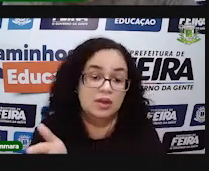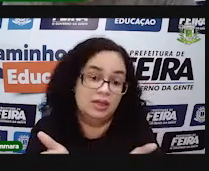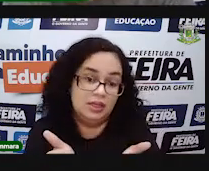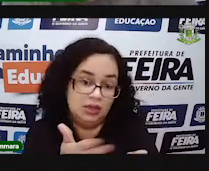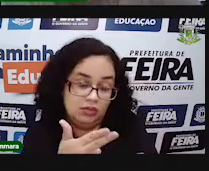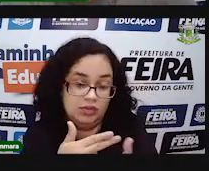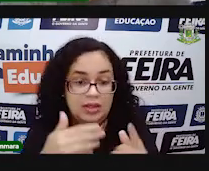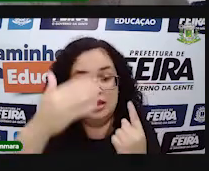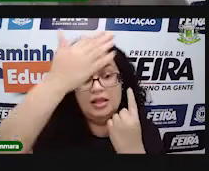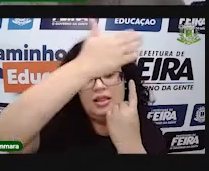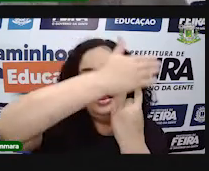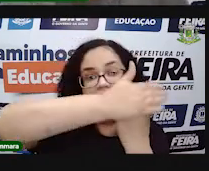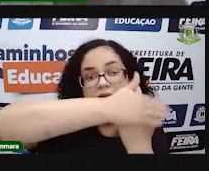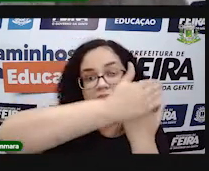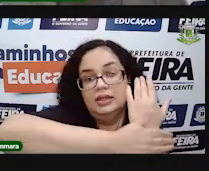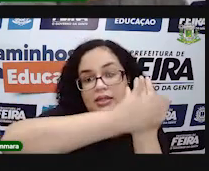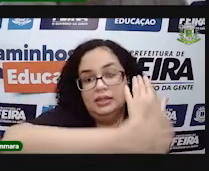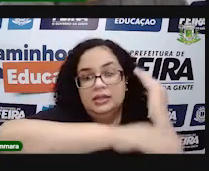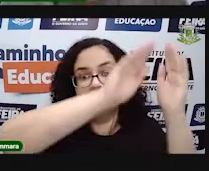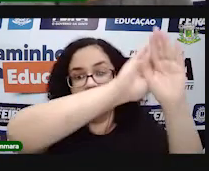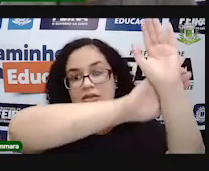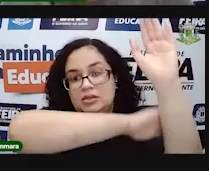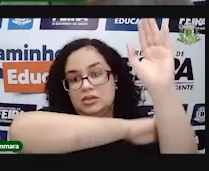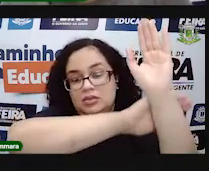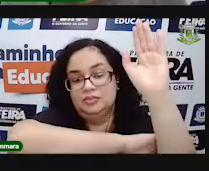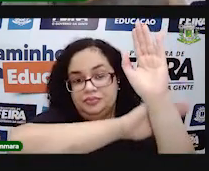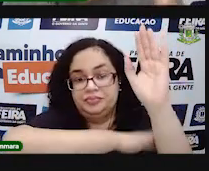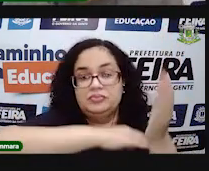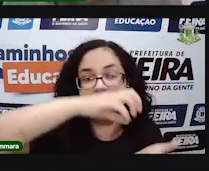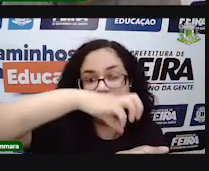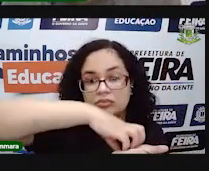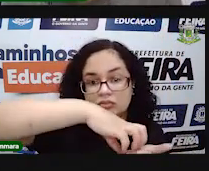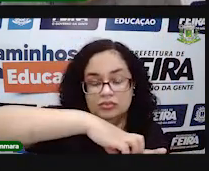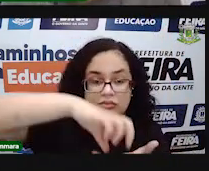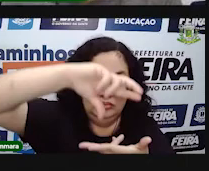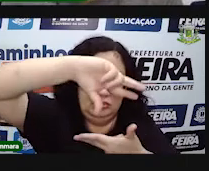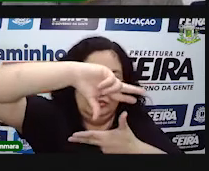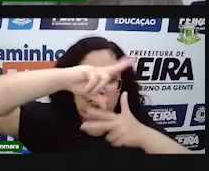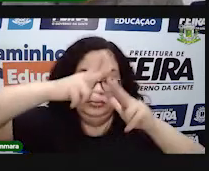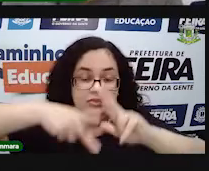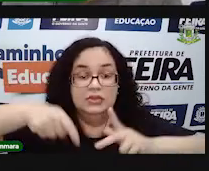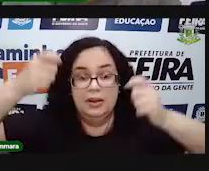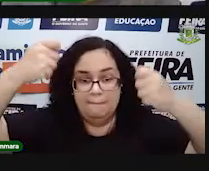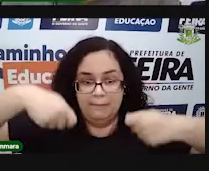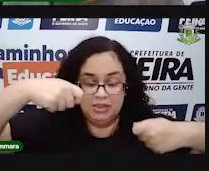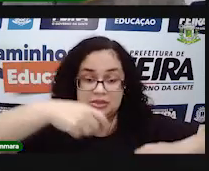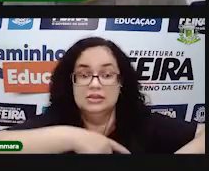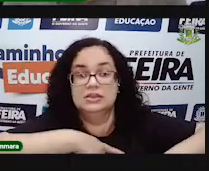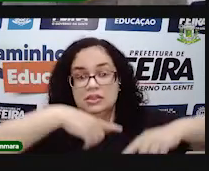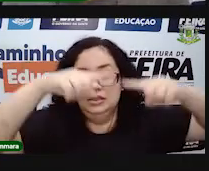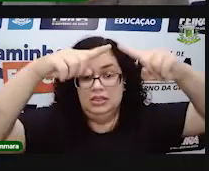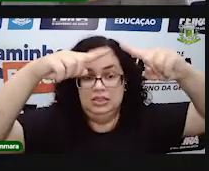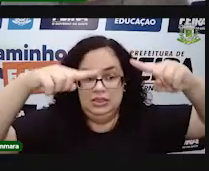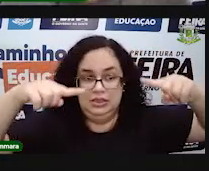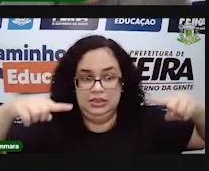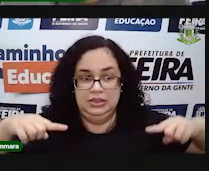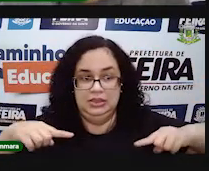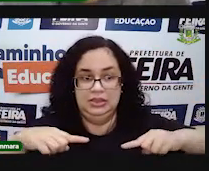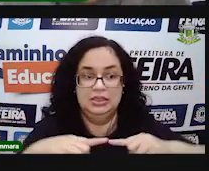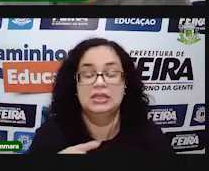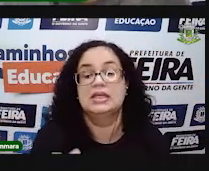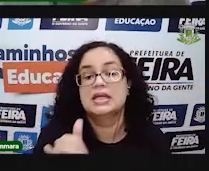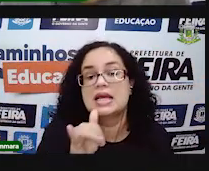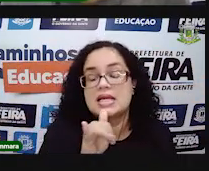apoia o sólido pode ser qualquer figura, tá? mas a lateral, o que envolve esse sólido precisa